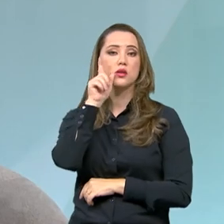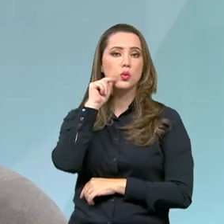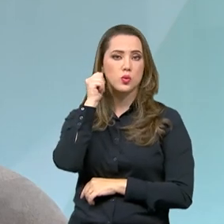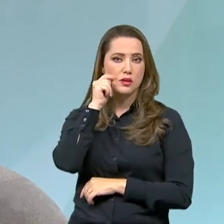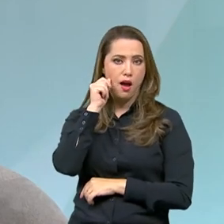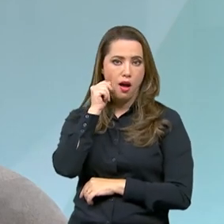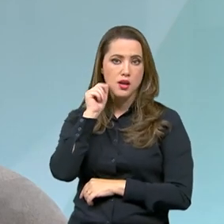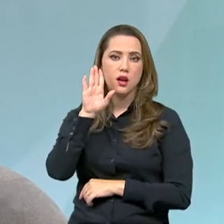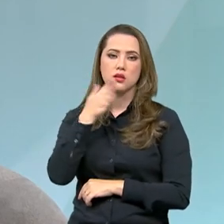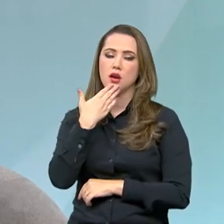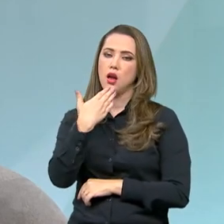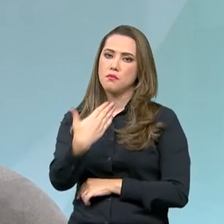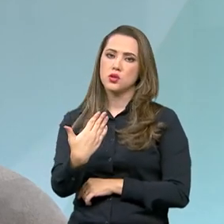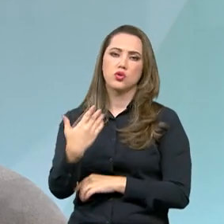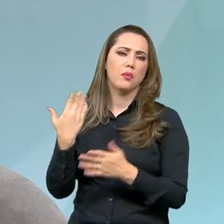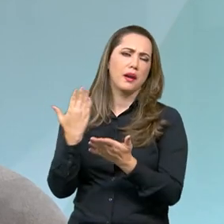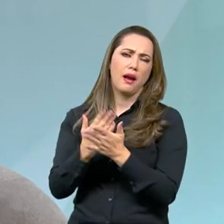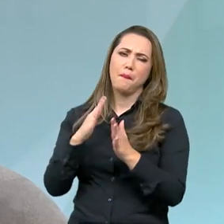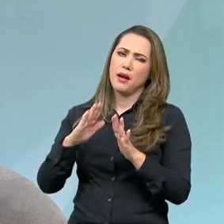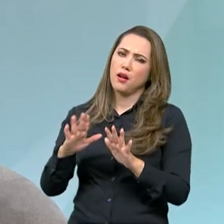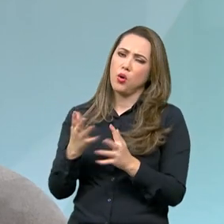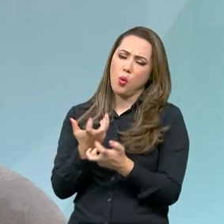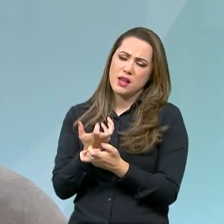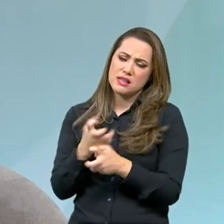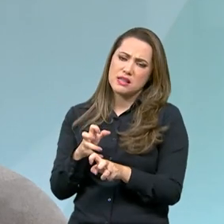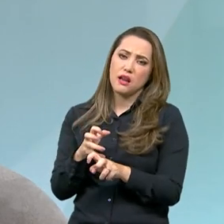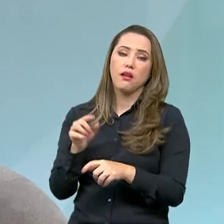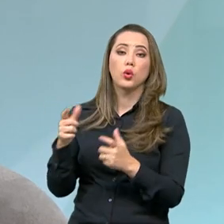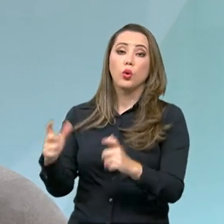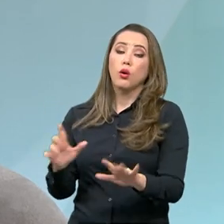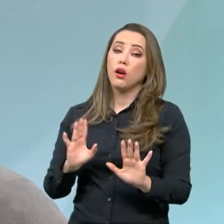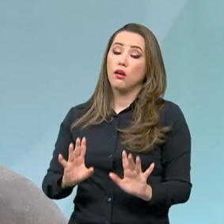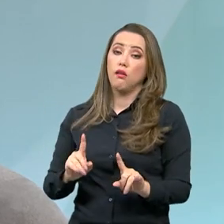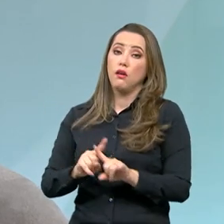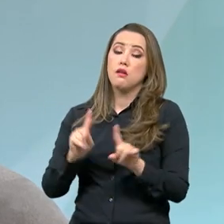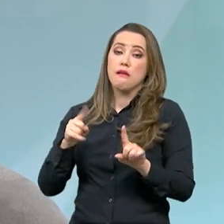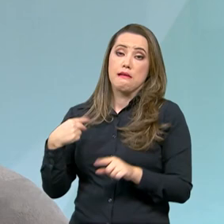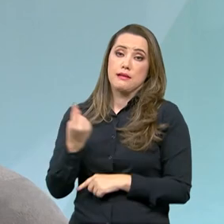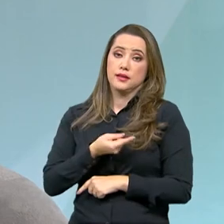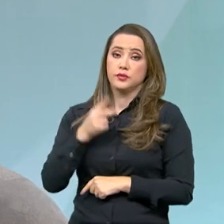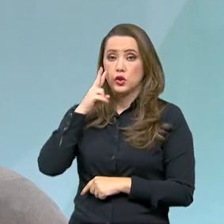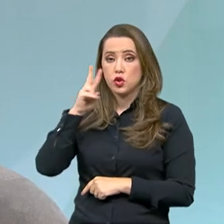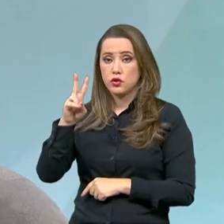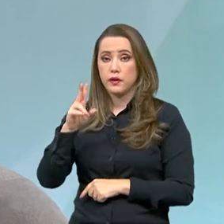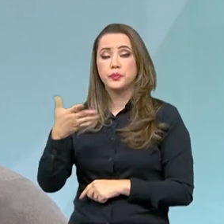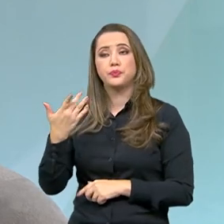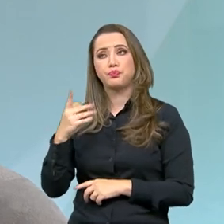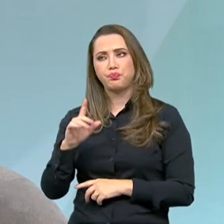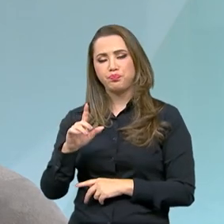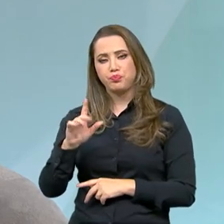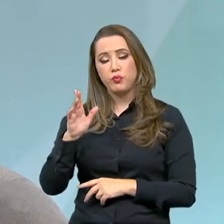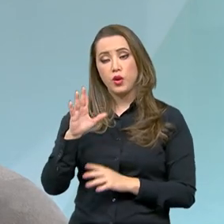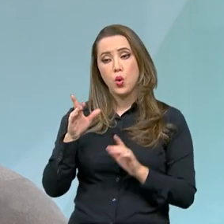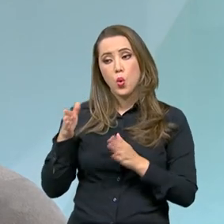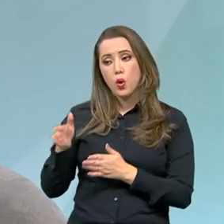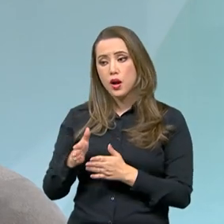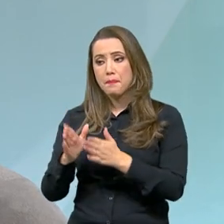defendendo isso para mitigar o problema da seca. Então, na cronologia, o eixo leste, que foi o primeiro que